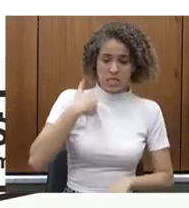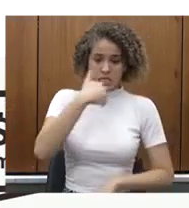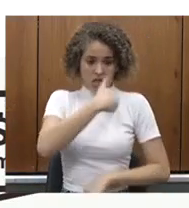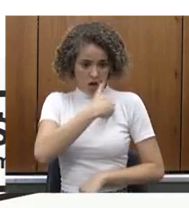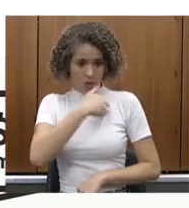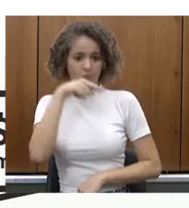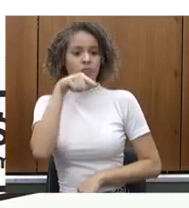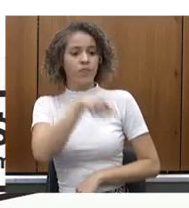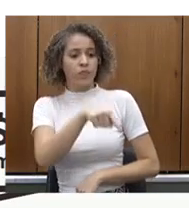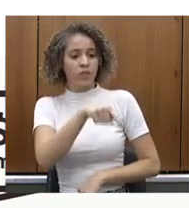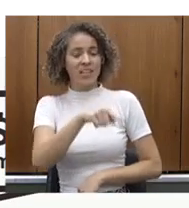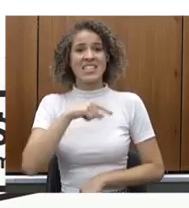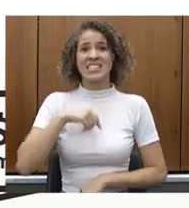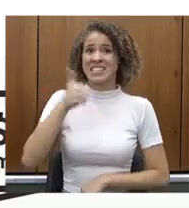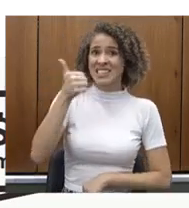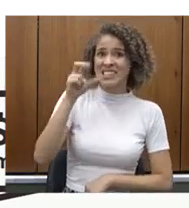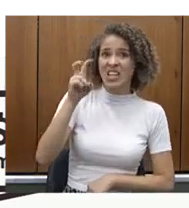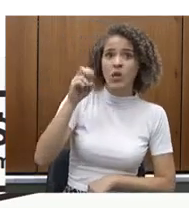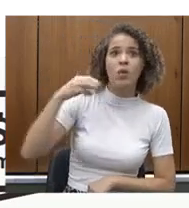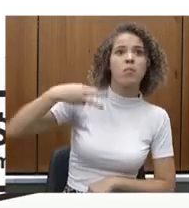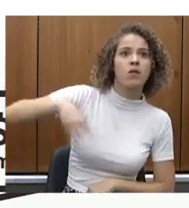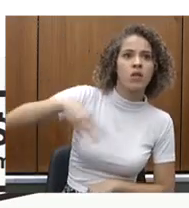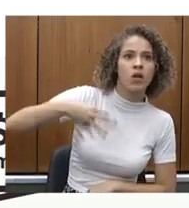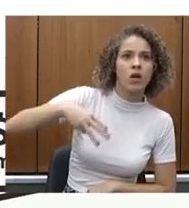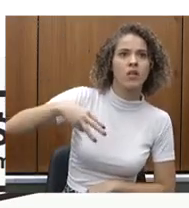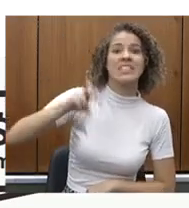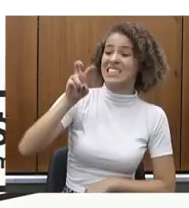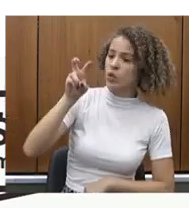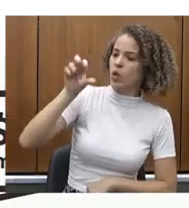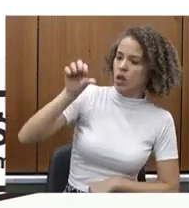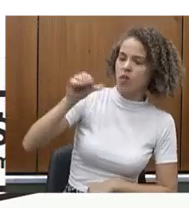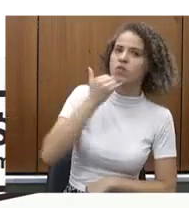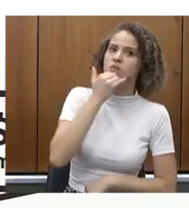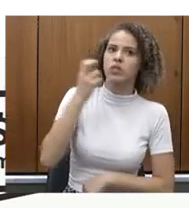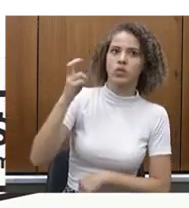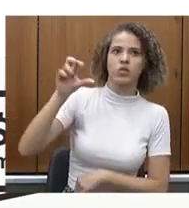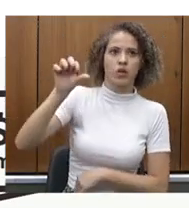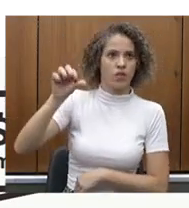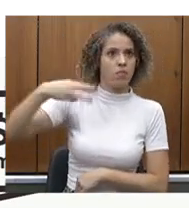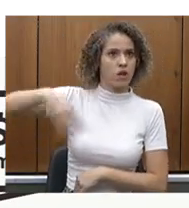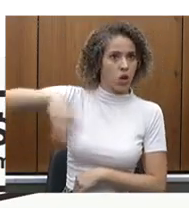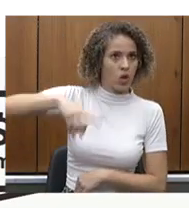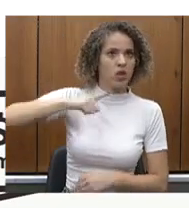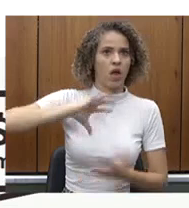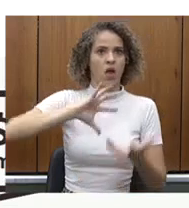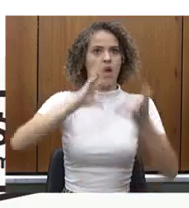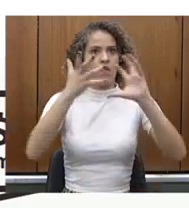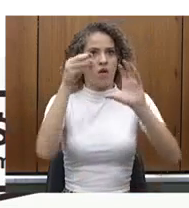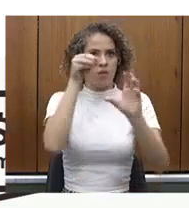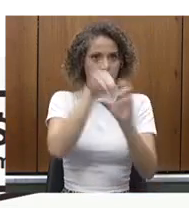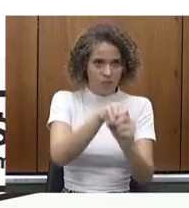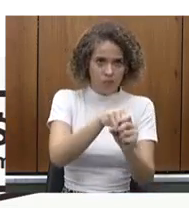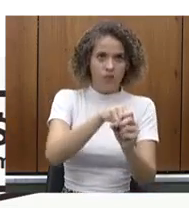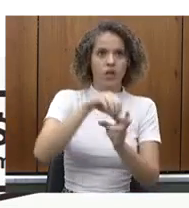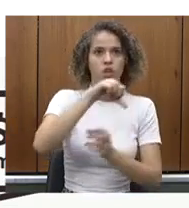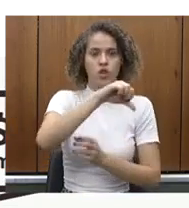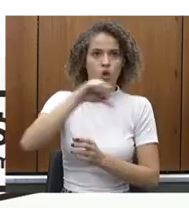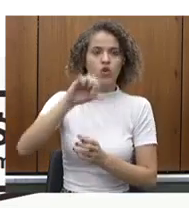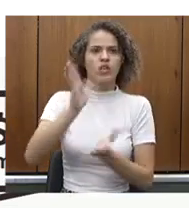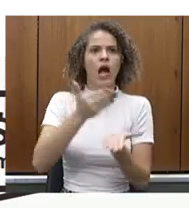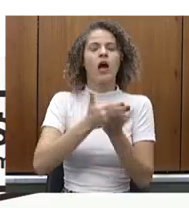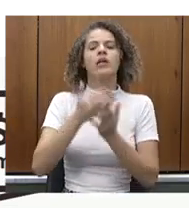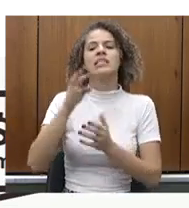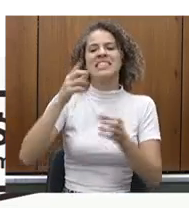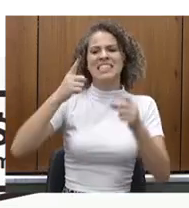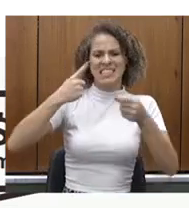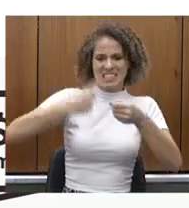Temos aí 59 milhões para retomar 99 obras paralisadas. Temos aí, semana passada, inauguramos lá em Timóteo, mais